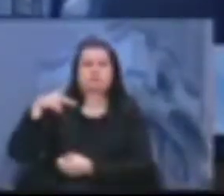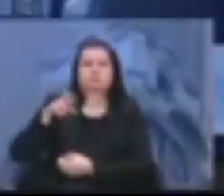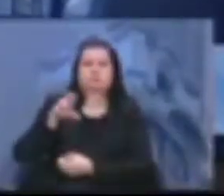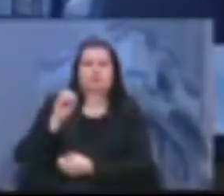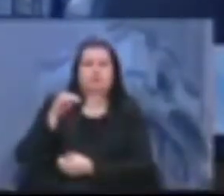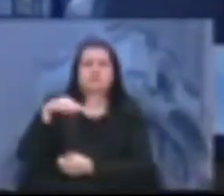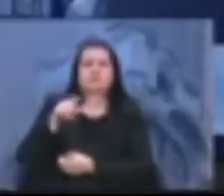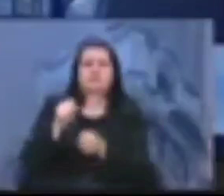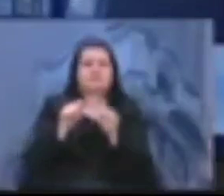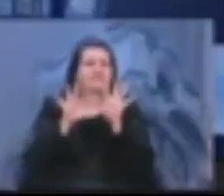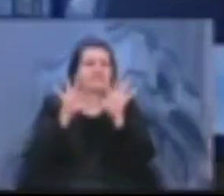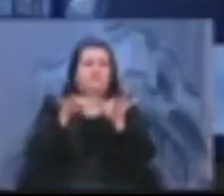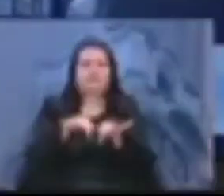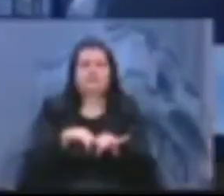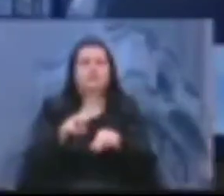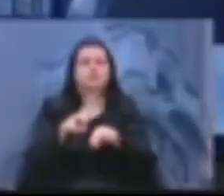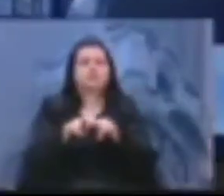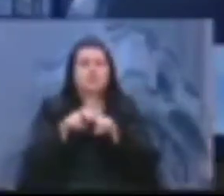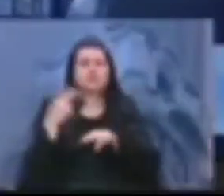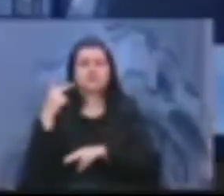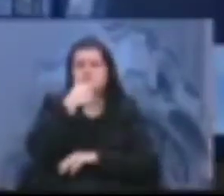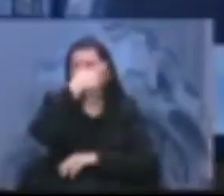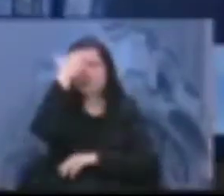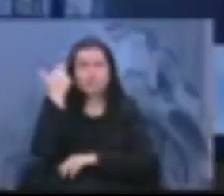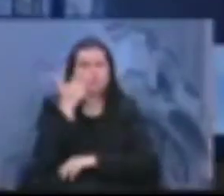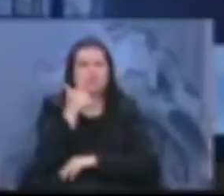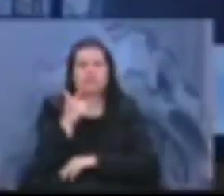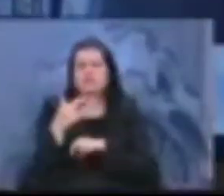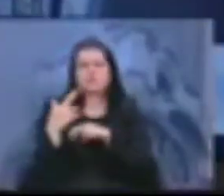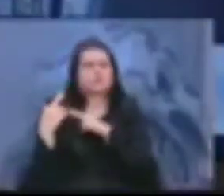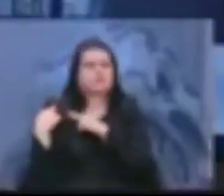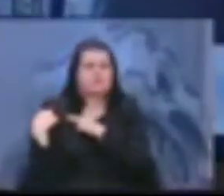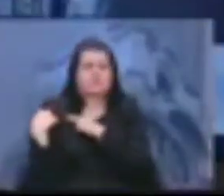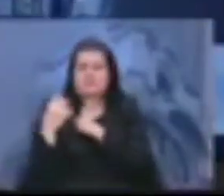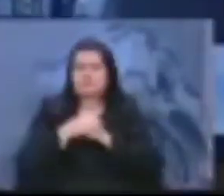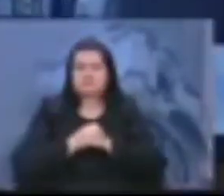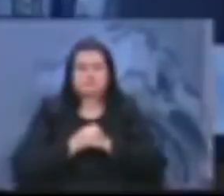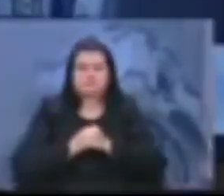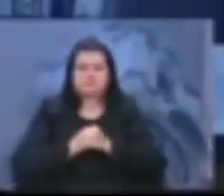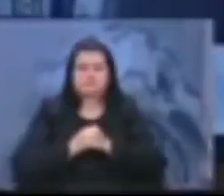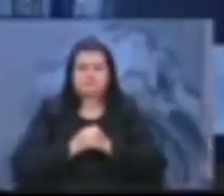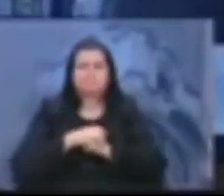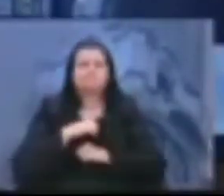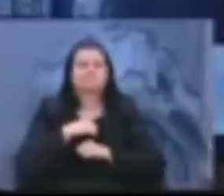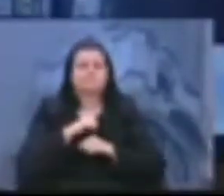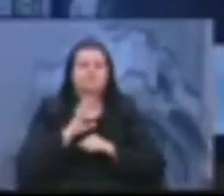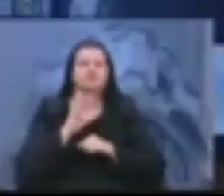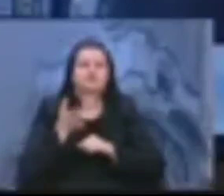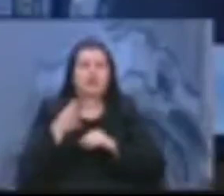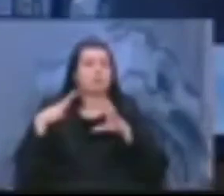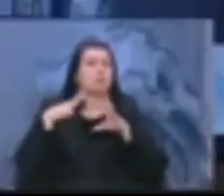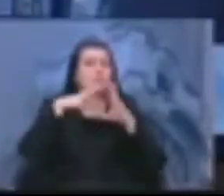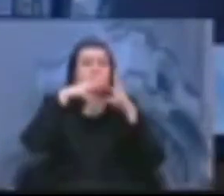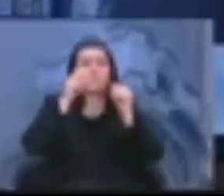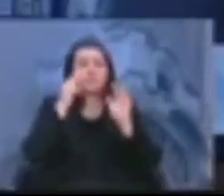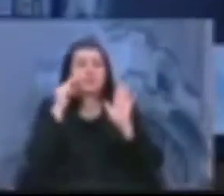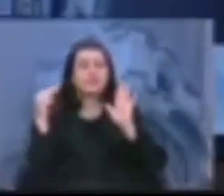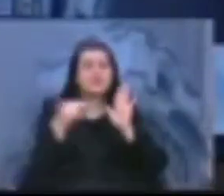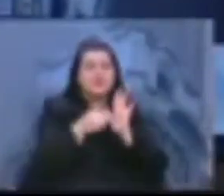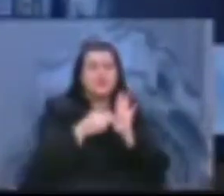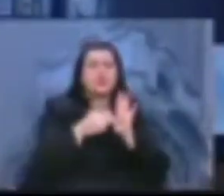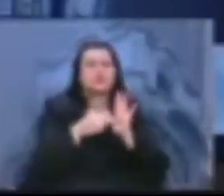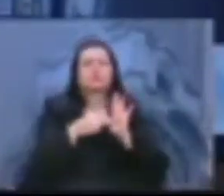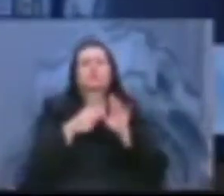irresponsável de uma prefeitura que, inclusive, está nas matérias mundiais do Washington